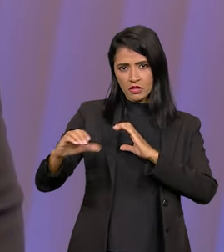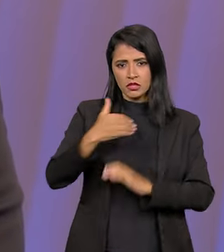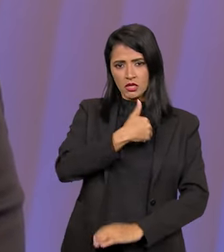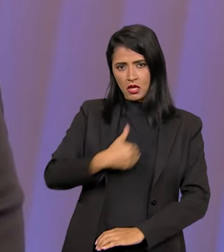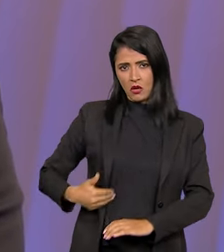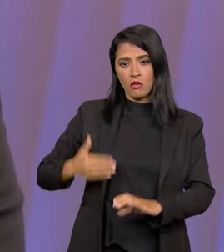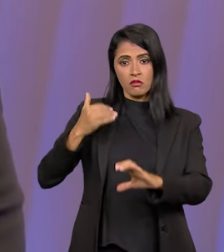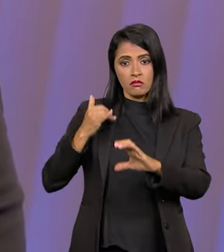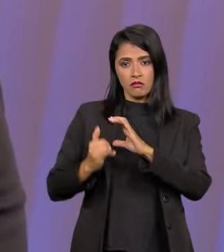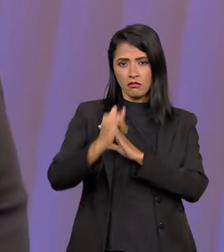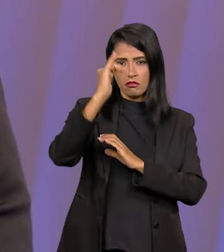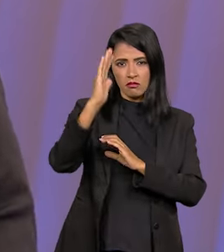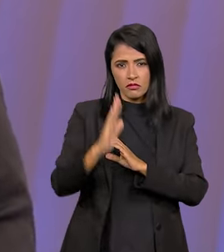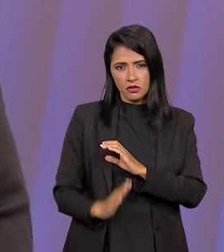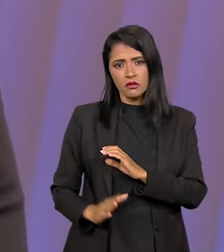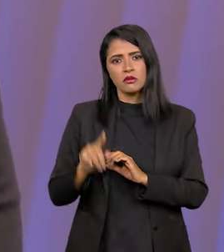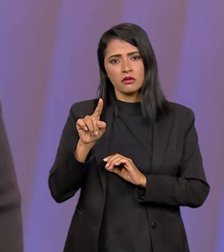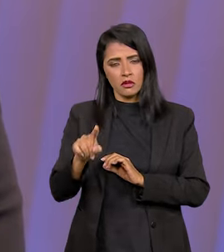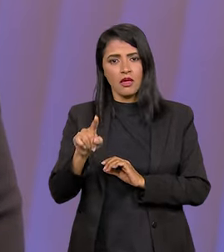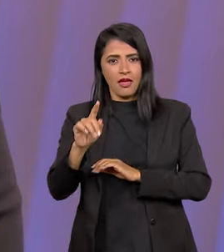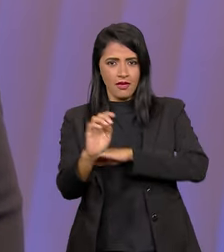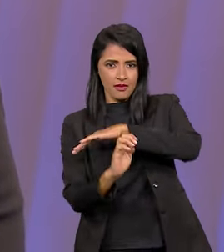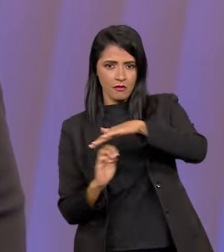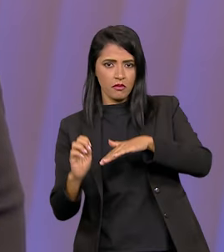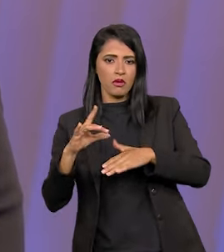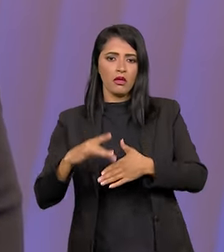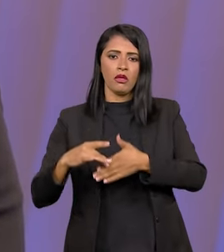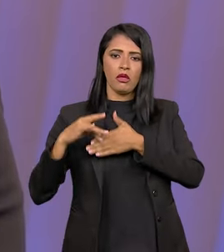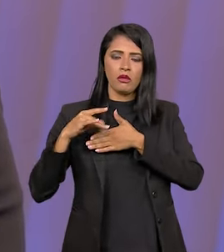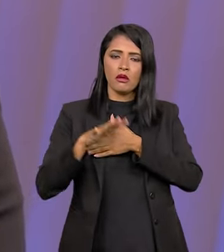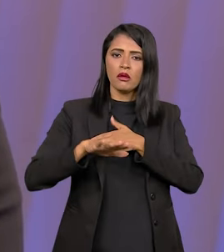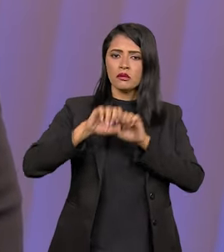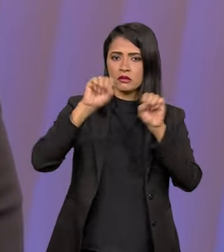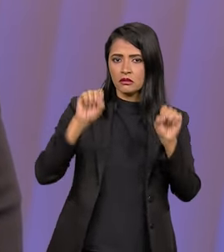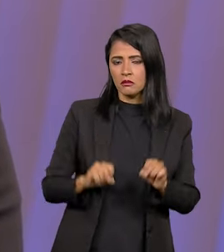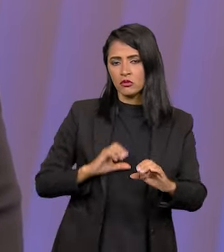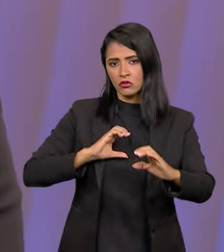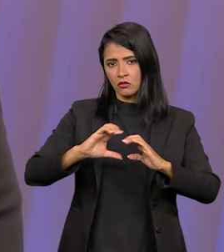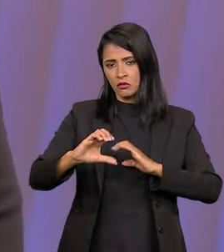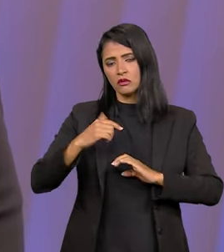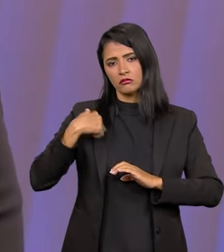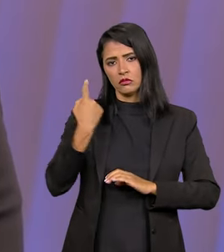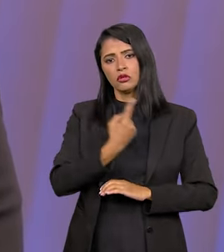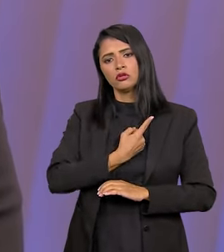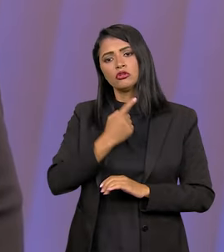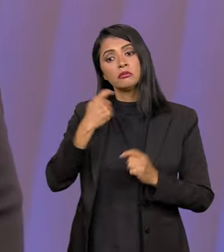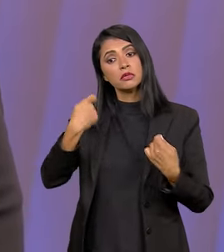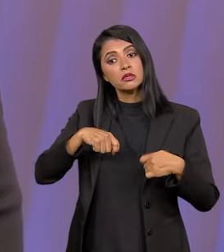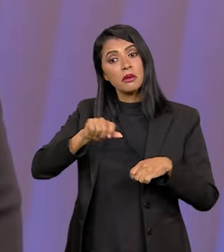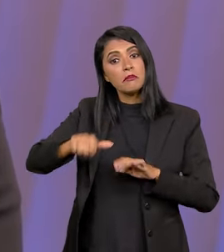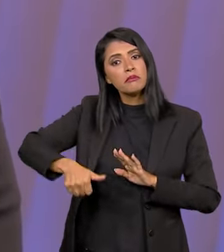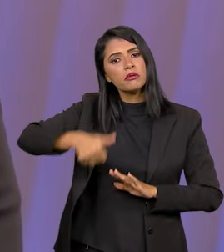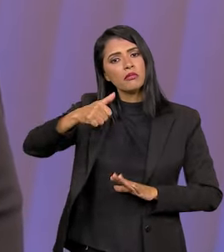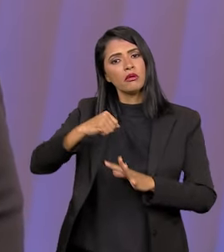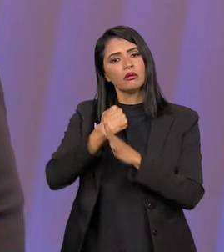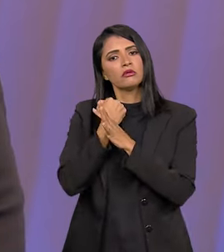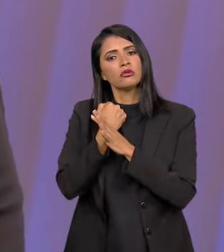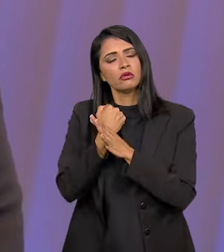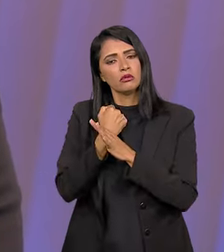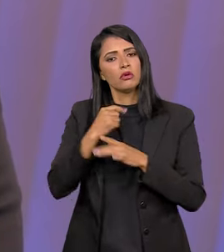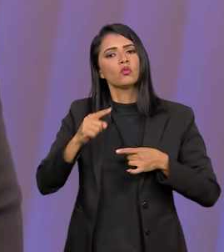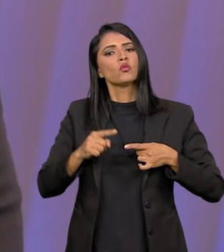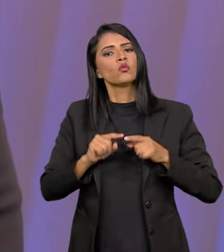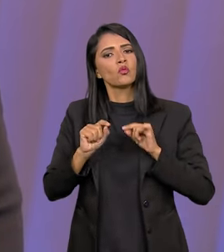da comunicação pública, da EBC, como a empresa que lidera o sistema de comunicação pública, a gente tem que garantir primeiro